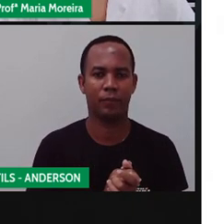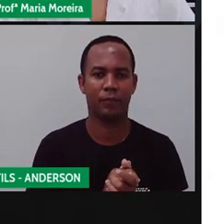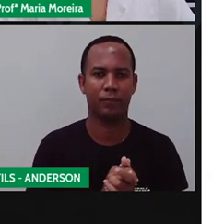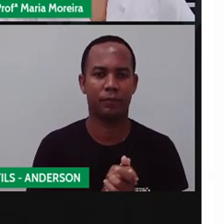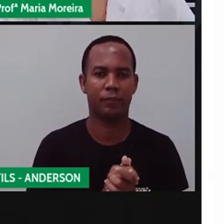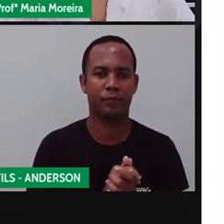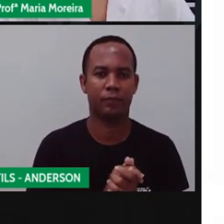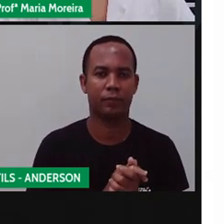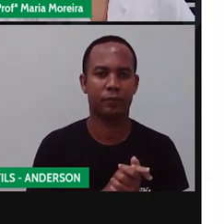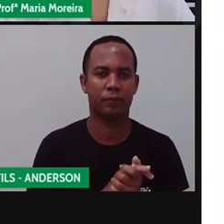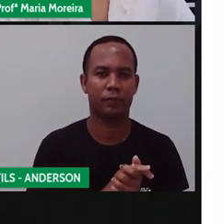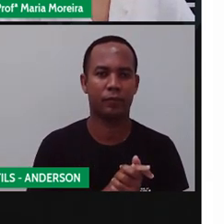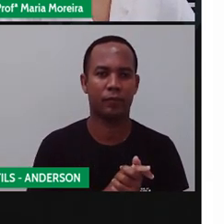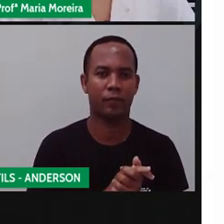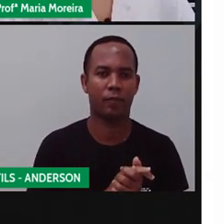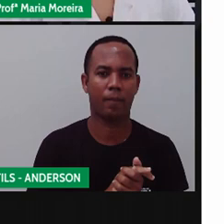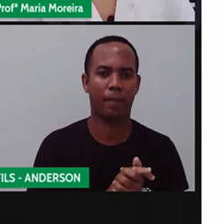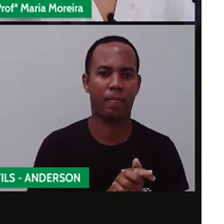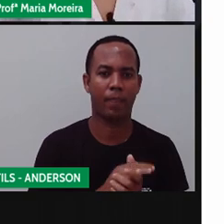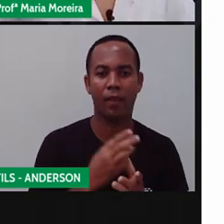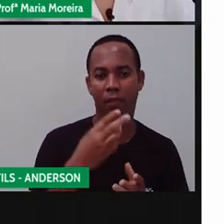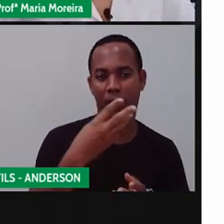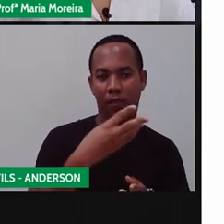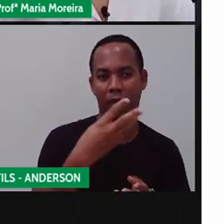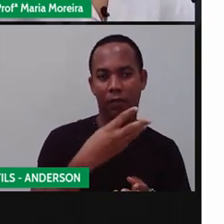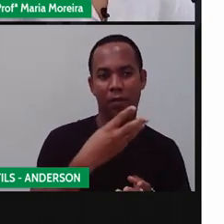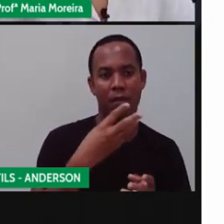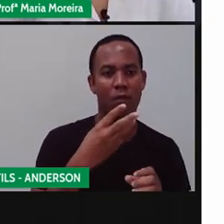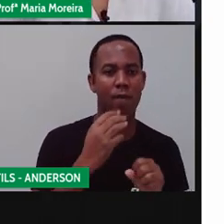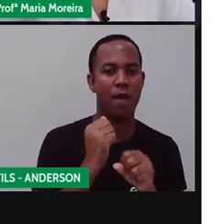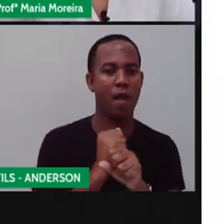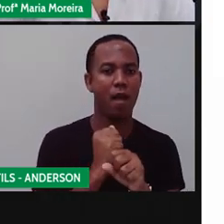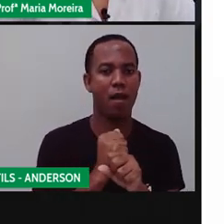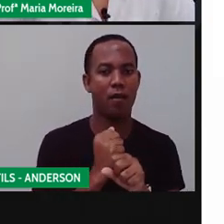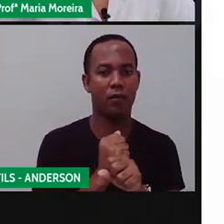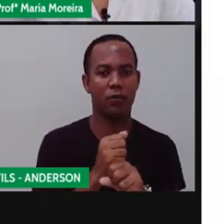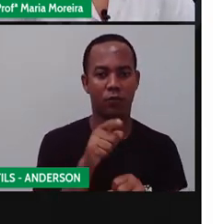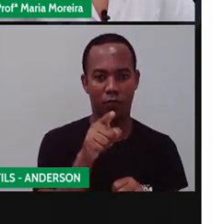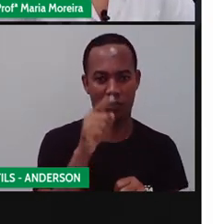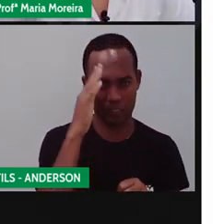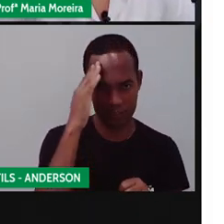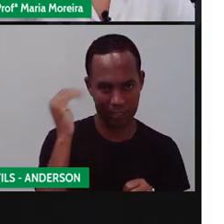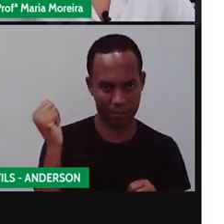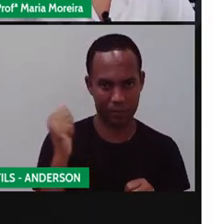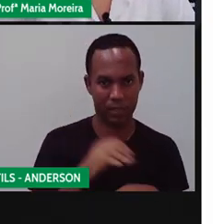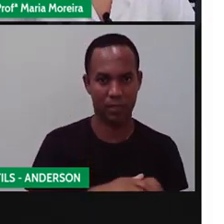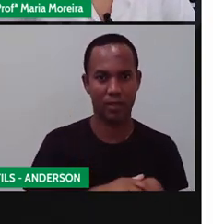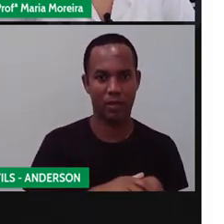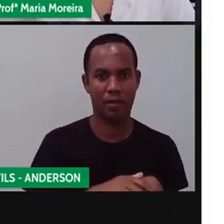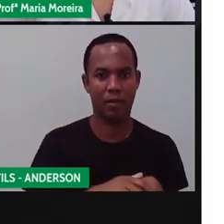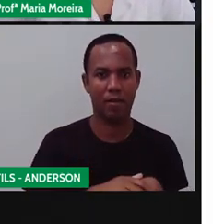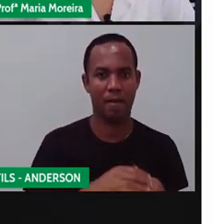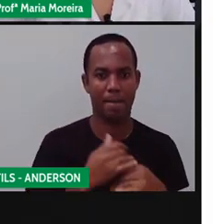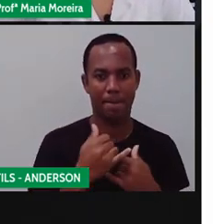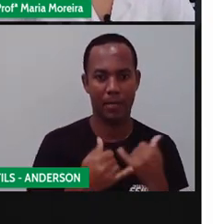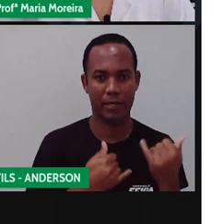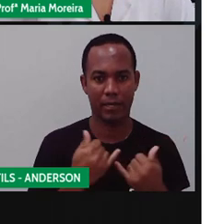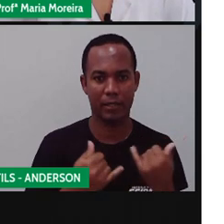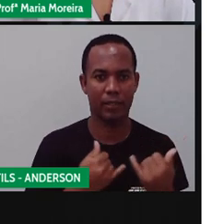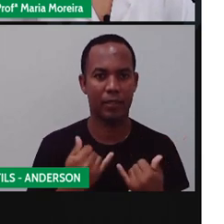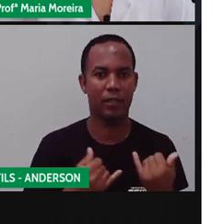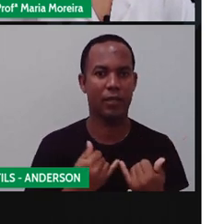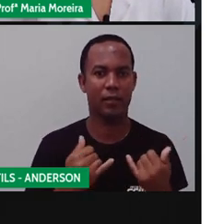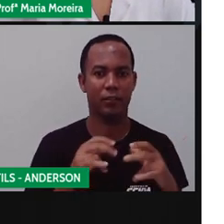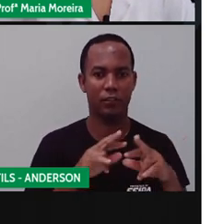Vamos que vamos, terceiro ano. Bruno, você sabia, né? Que boa parte das brincadeiras e jogos